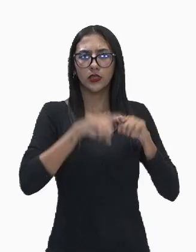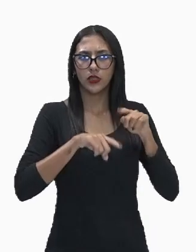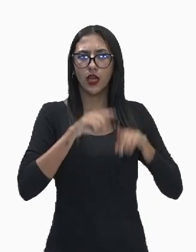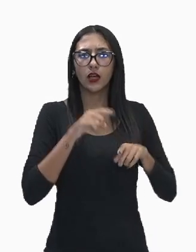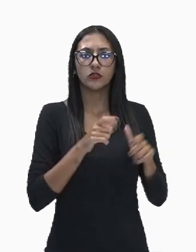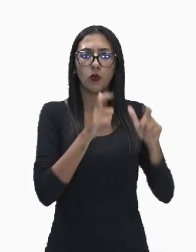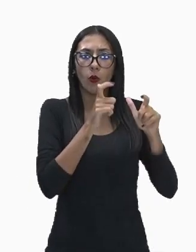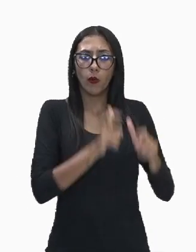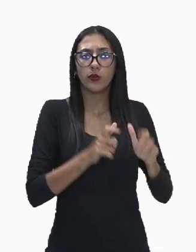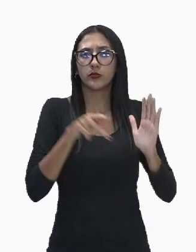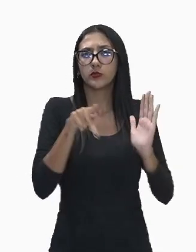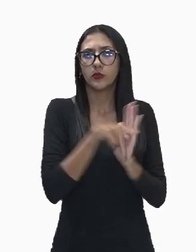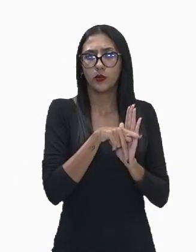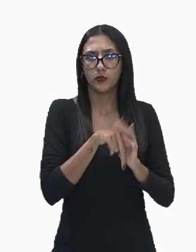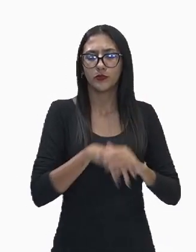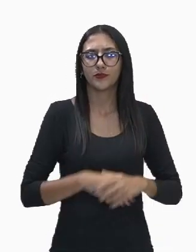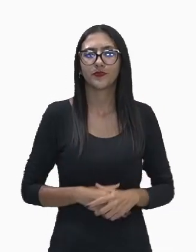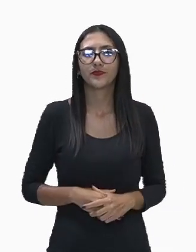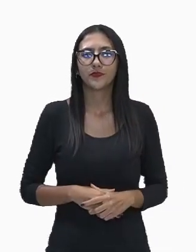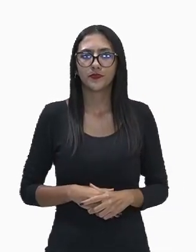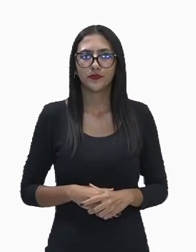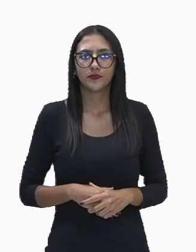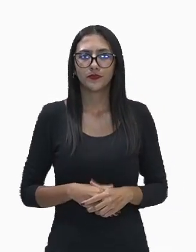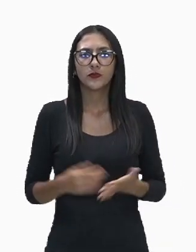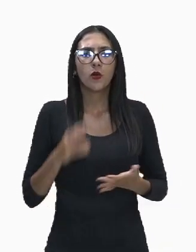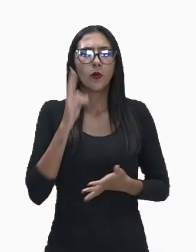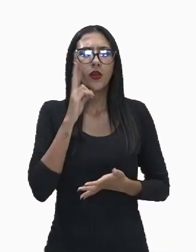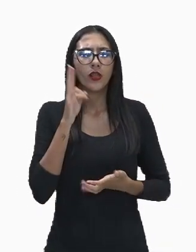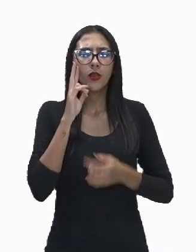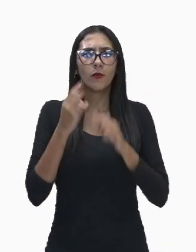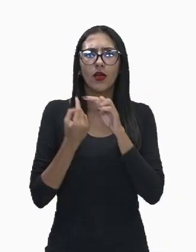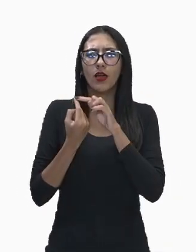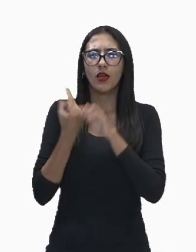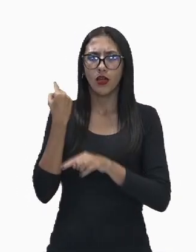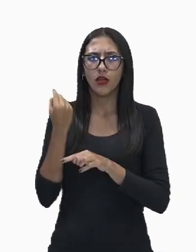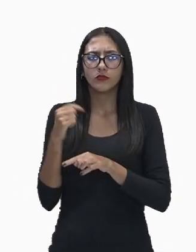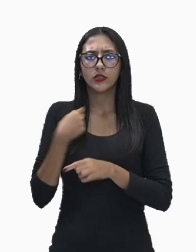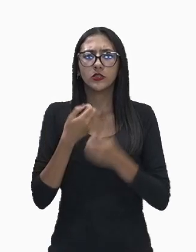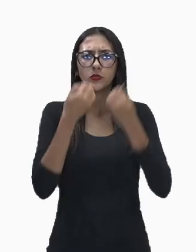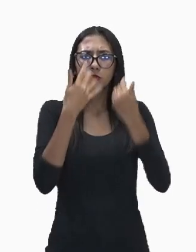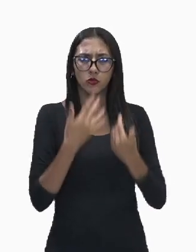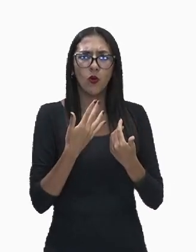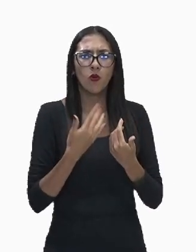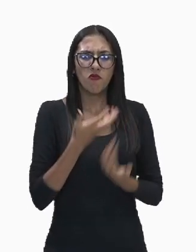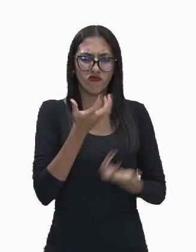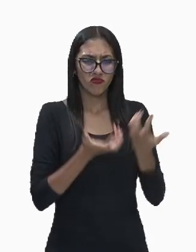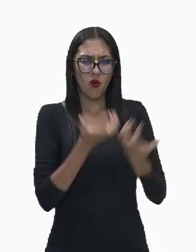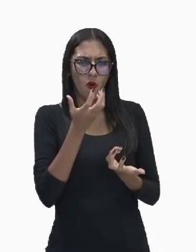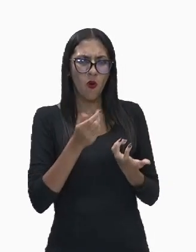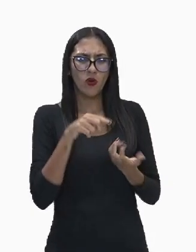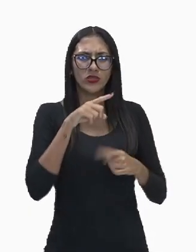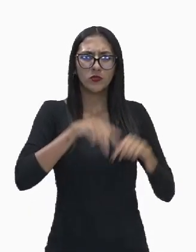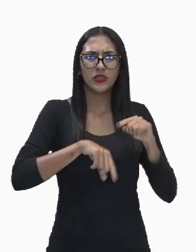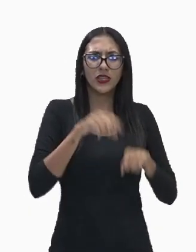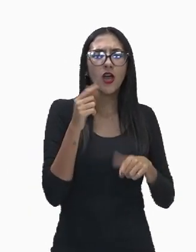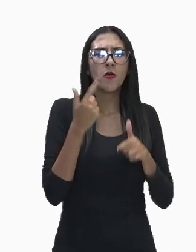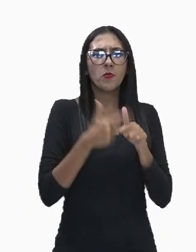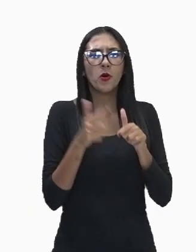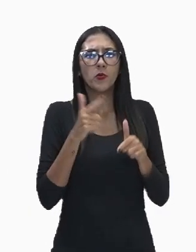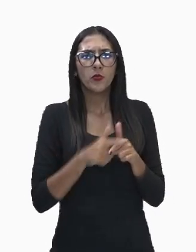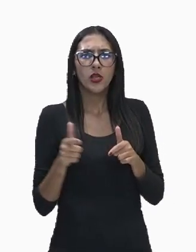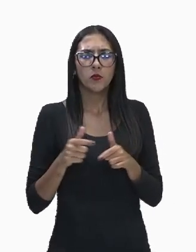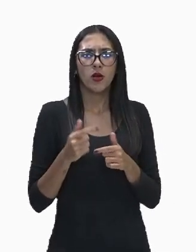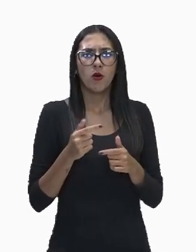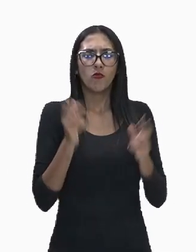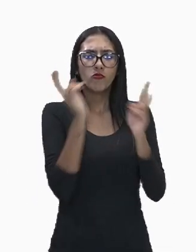avançados. Observem que agora há pouco nós estávamos falando que a queima de lixo polui o ar e causa